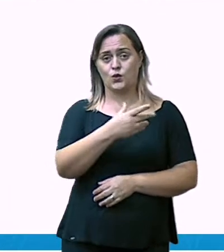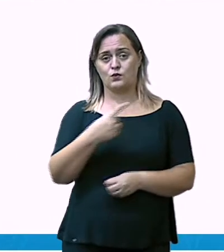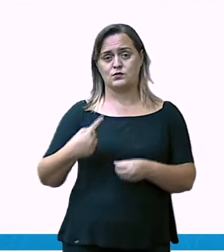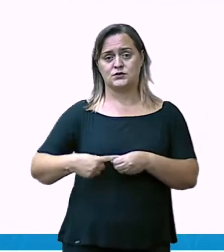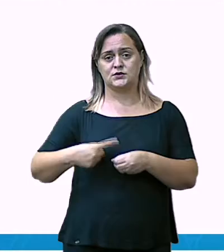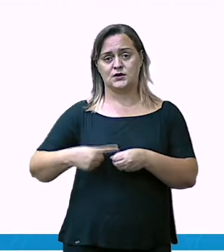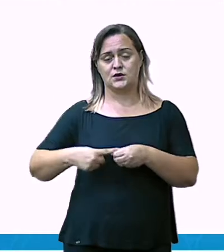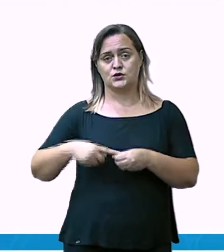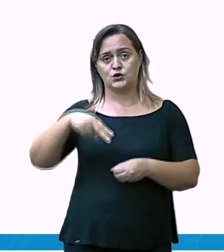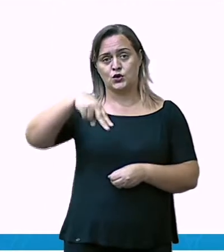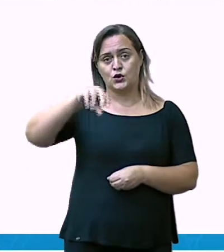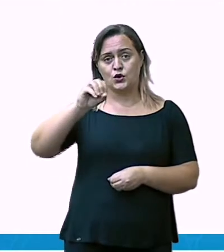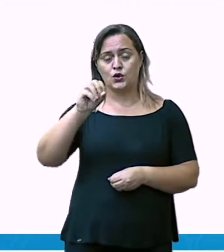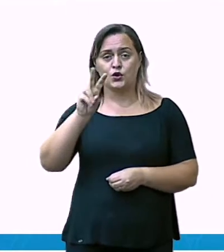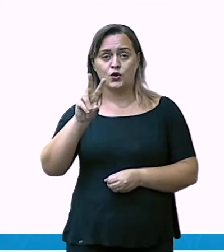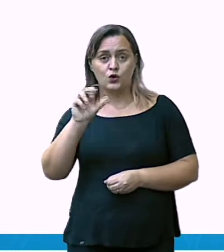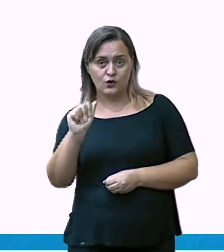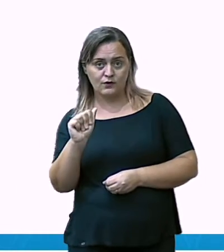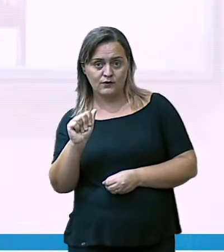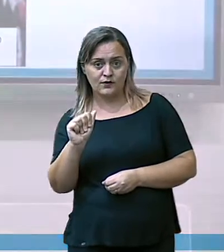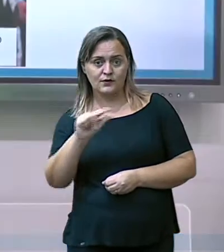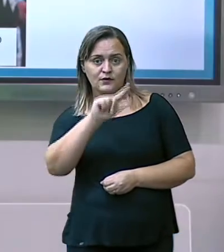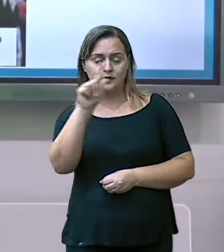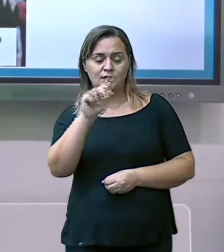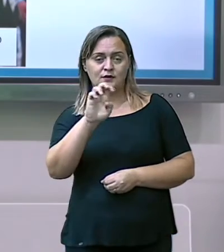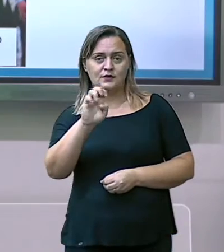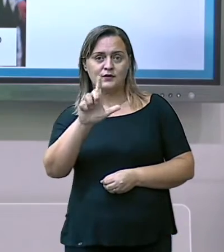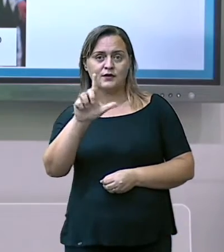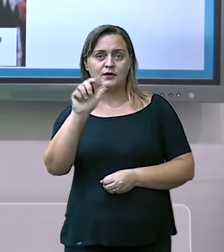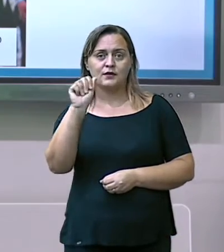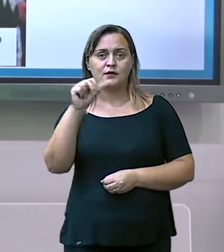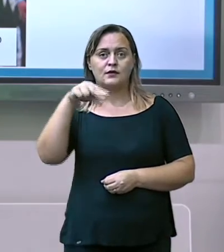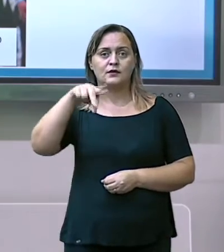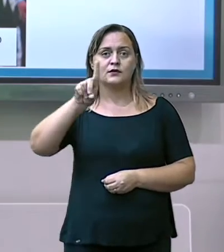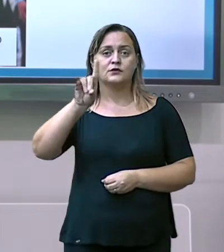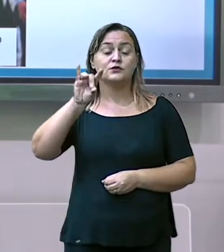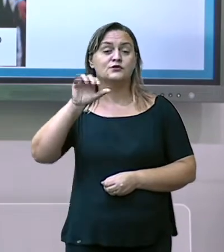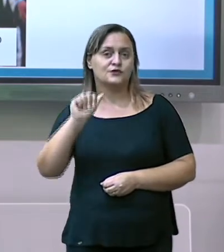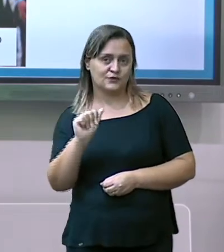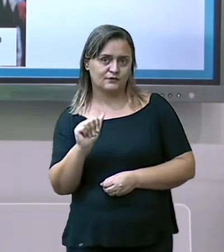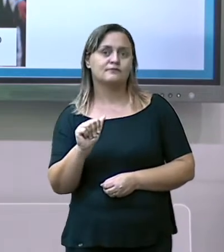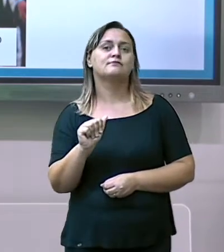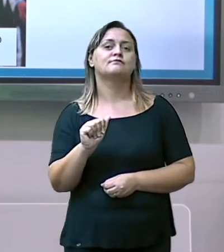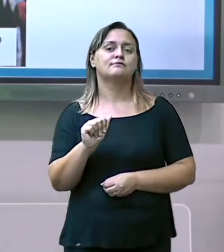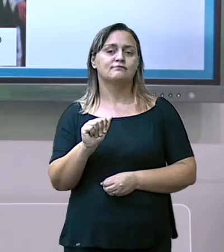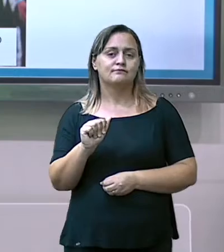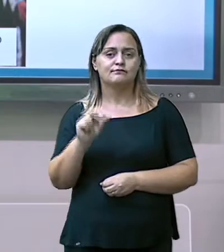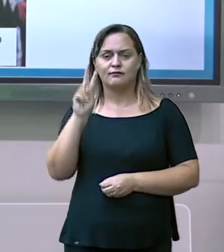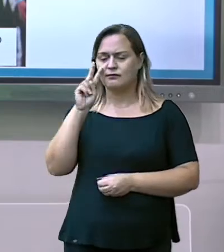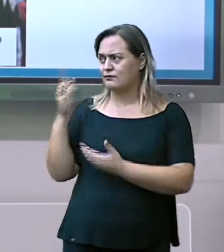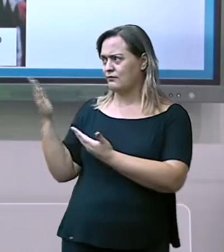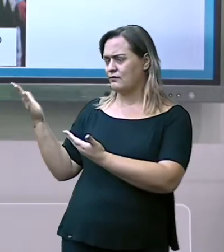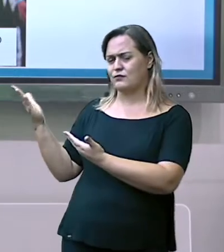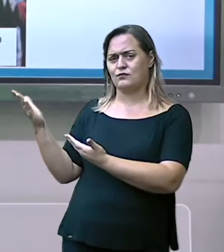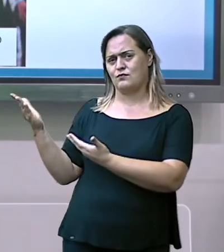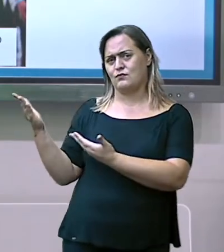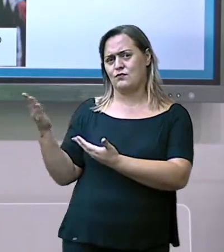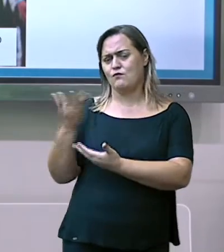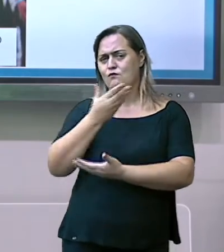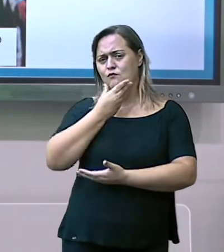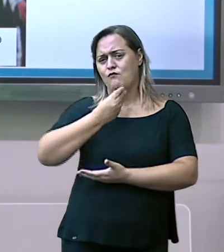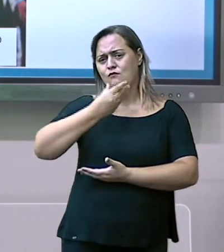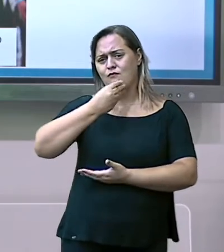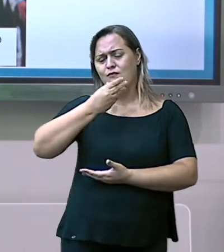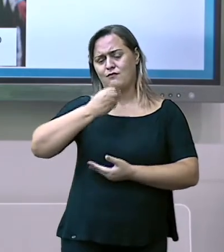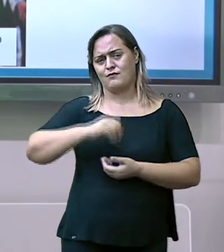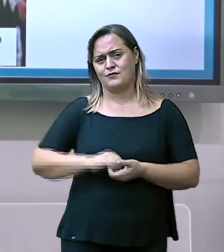O país é esse? A Nova Zelândia. E é interessante, porque, em se tratando dos continentes,